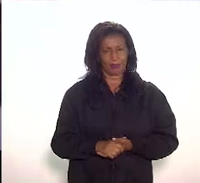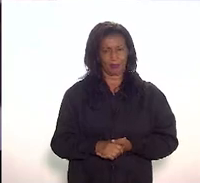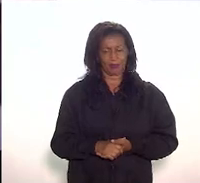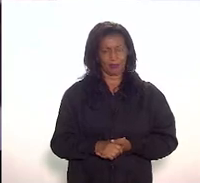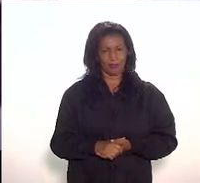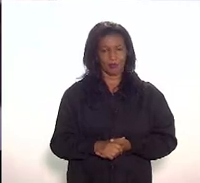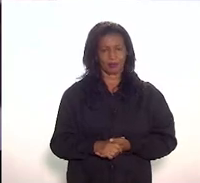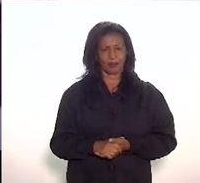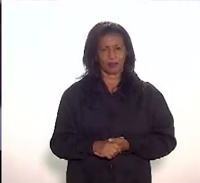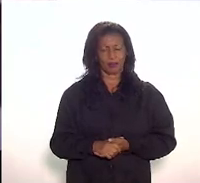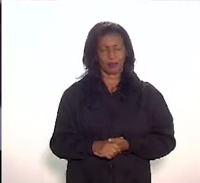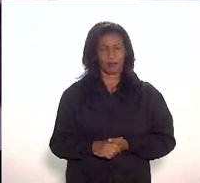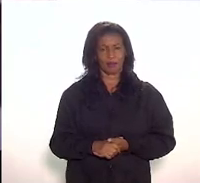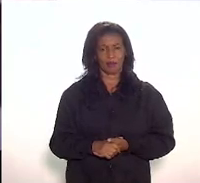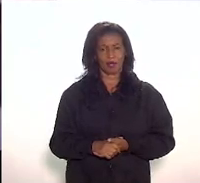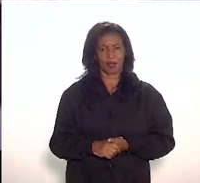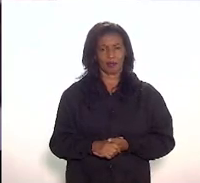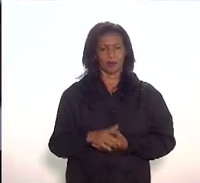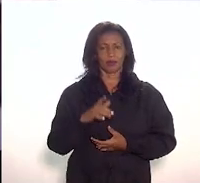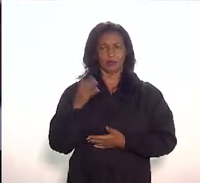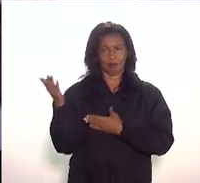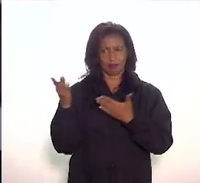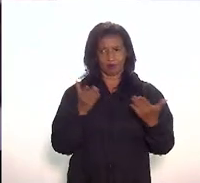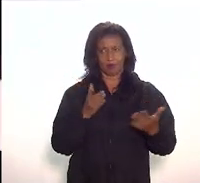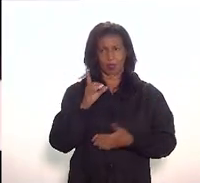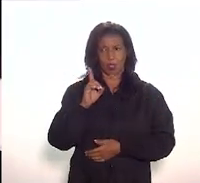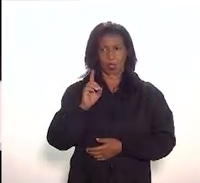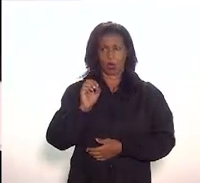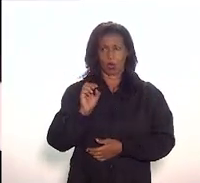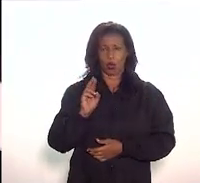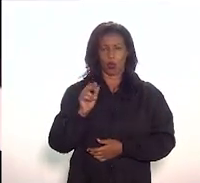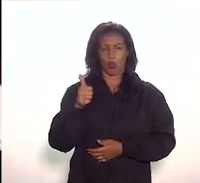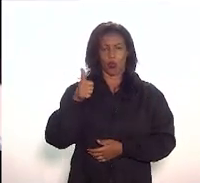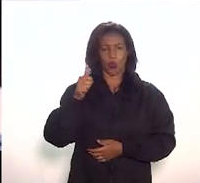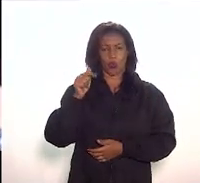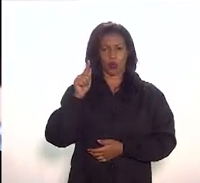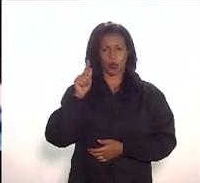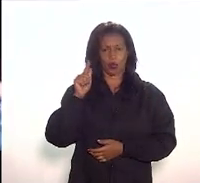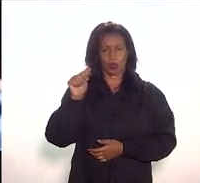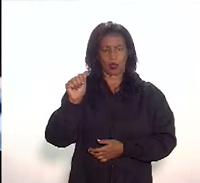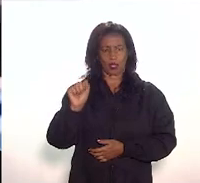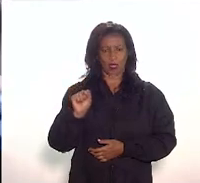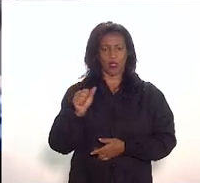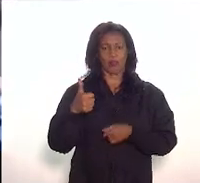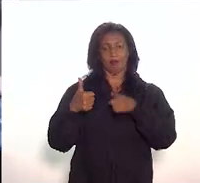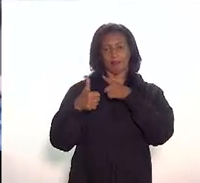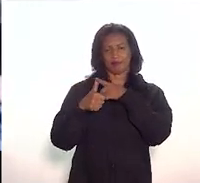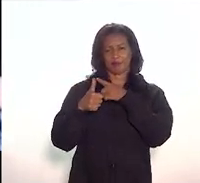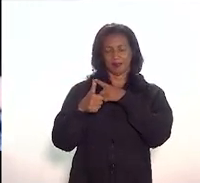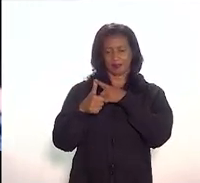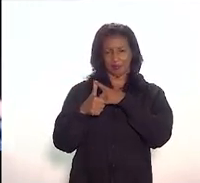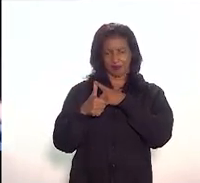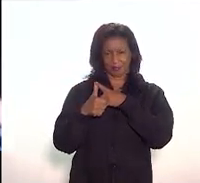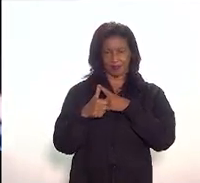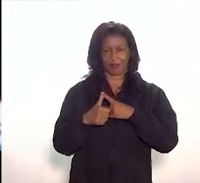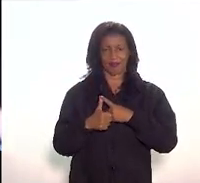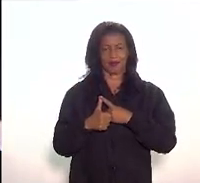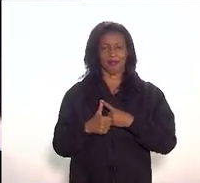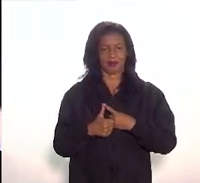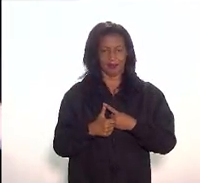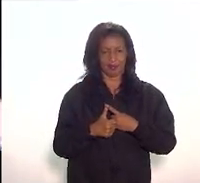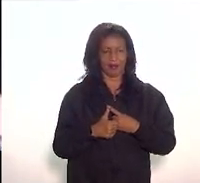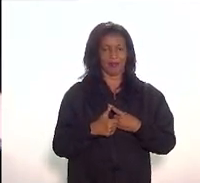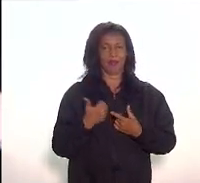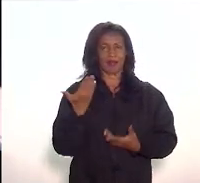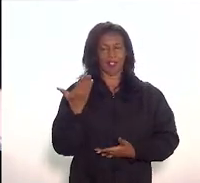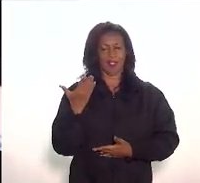palavra você, Douglas. Primeiramente, queria dar bom de saudar todos, saudar o nobre deputado